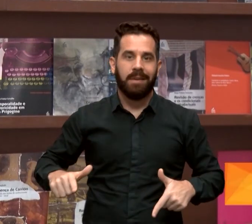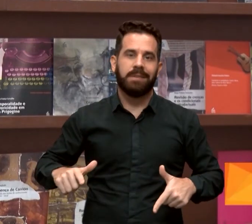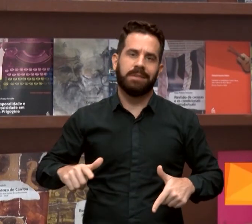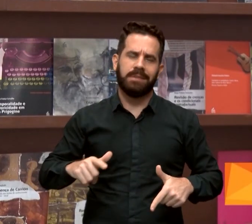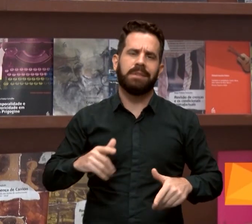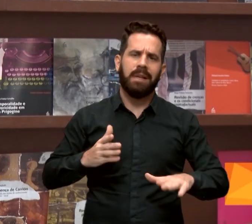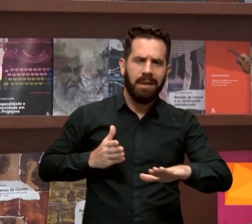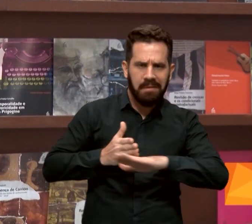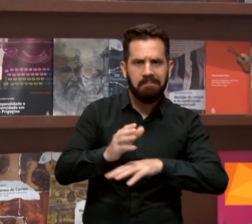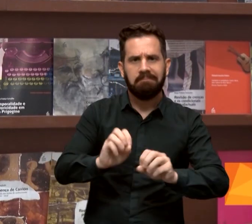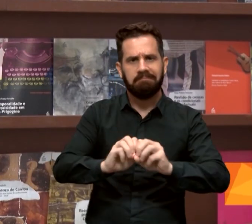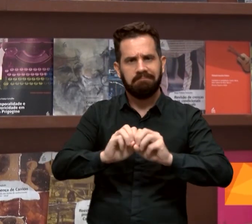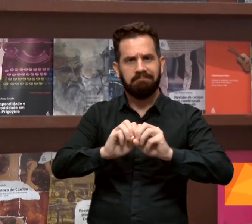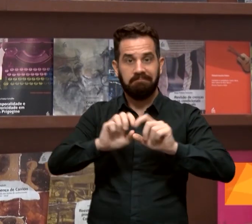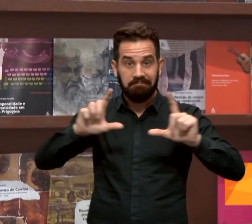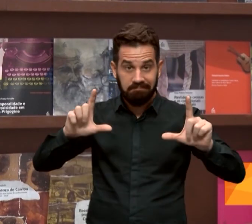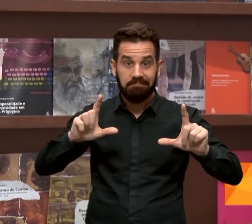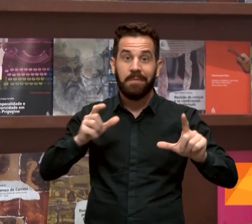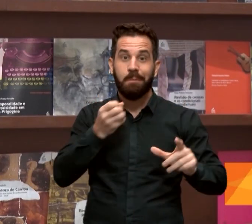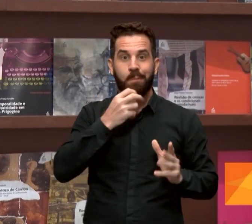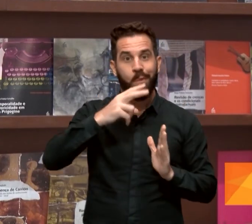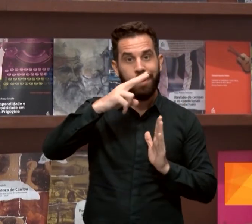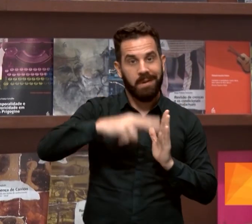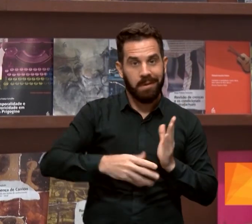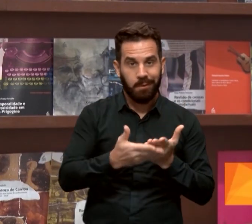Acesse e boa leitura!